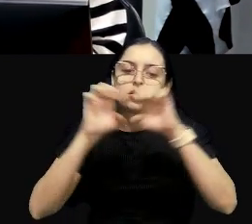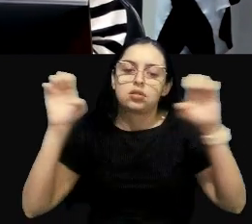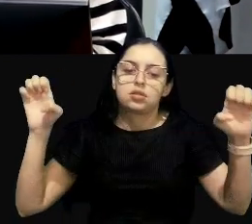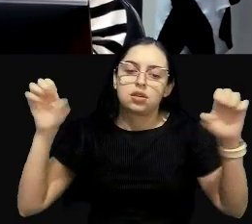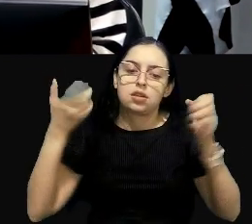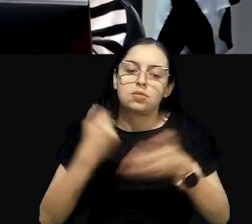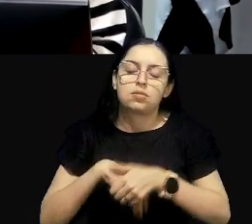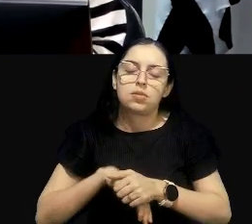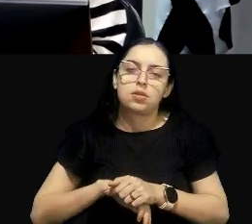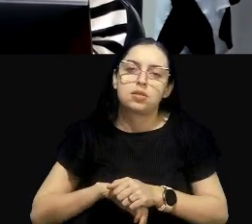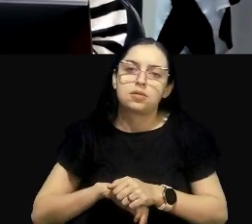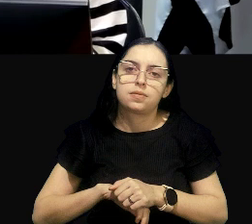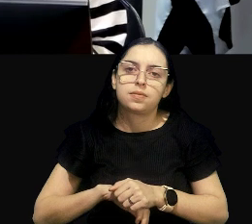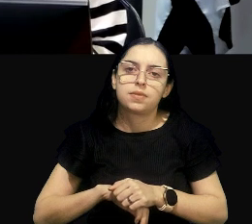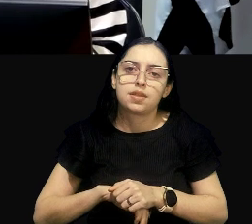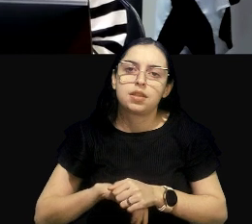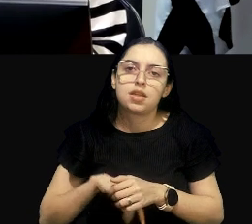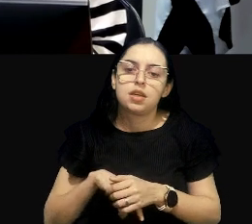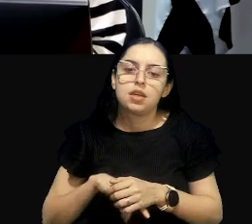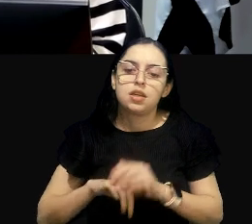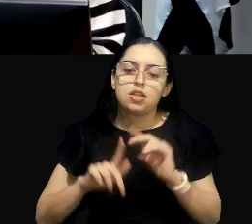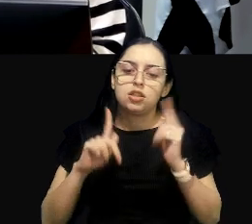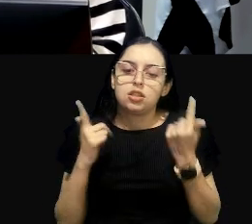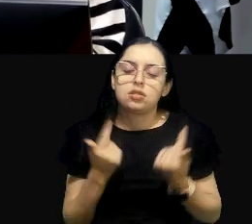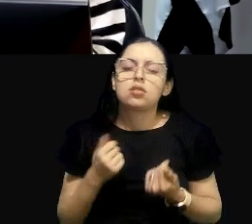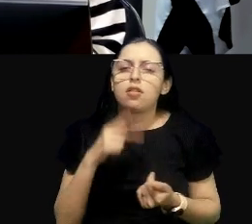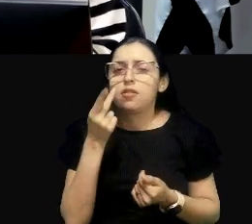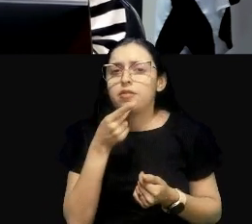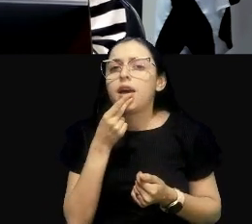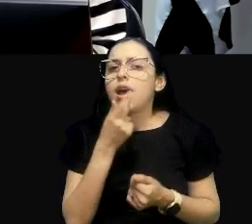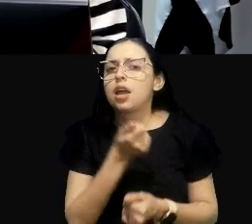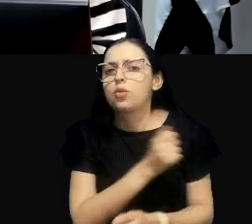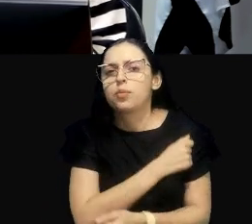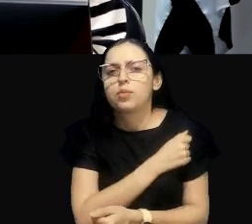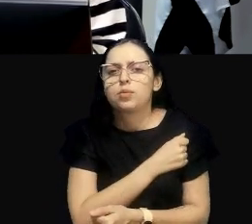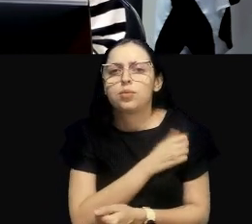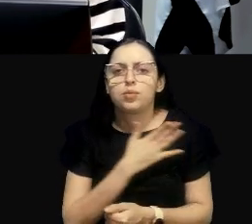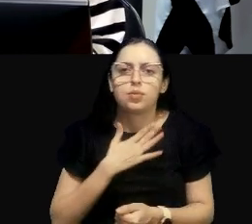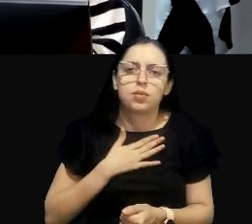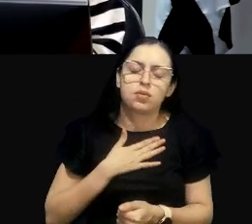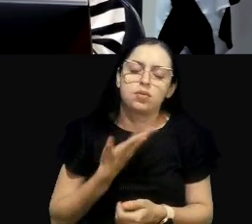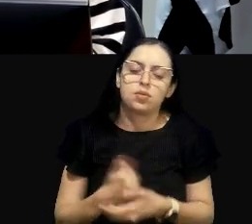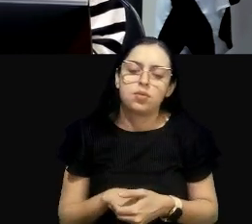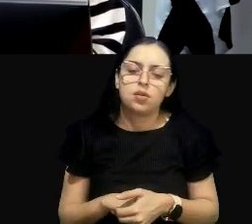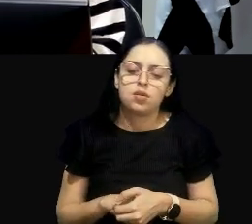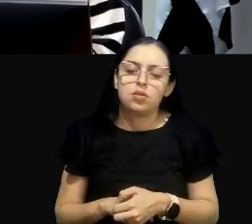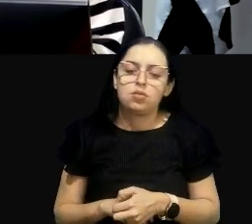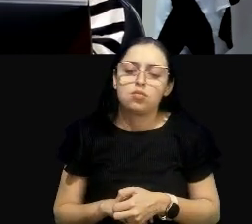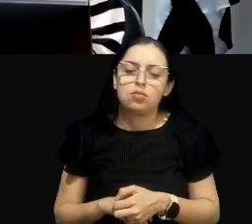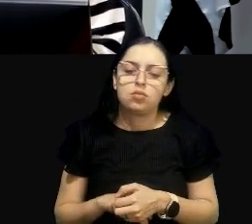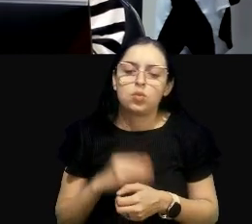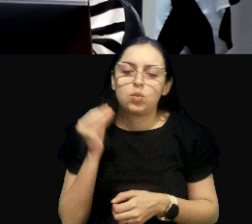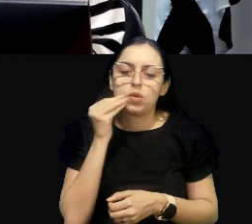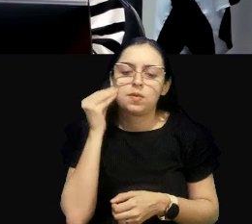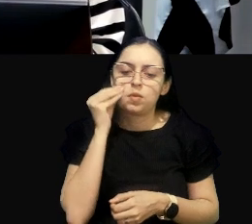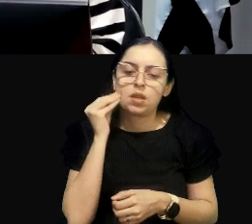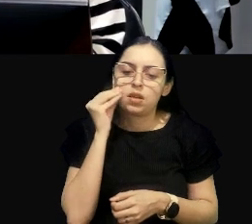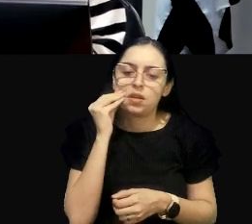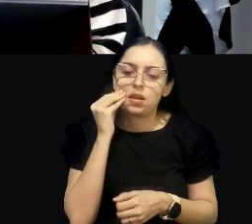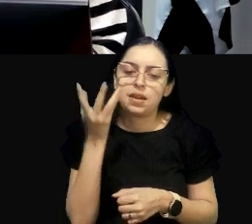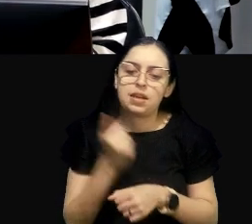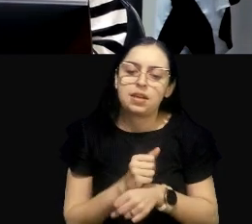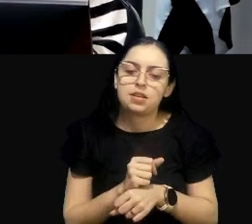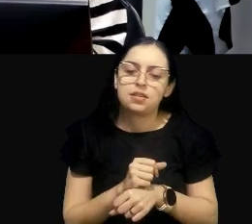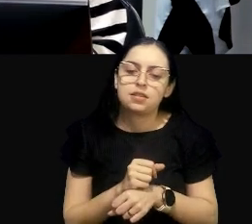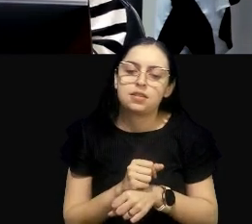Então, eu costumo dizer para os meus alunos, o diagnóstico ambiental da situação base não